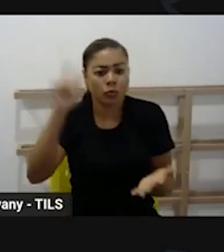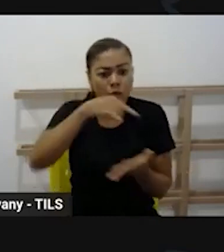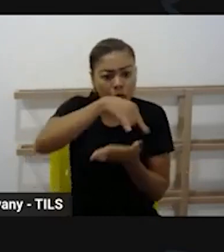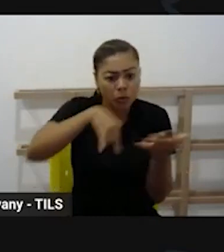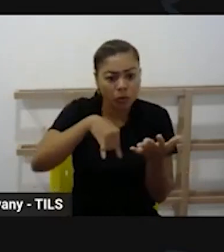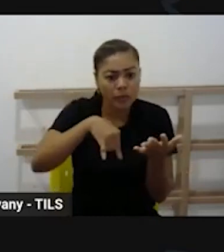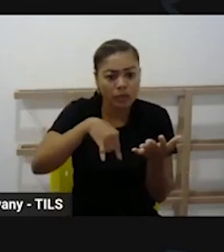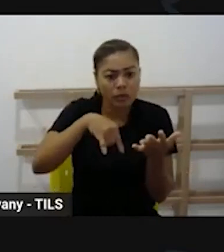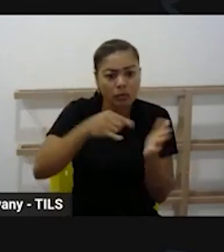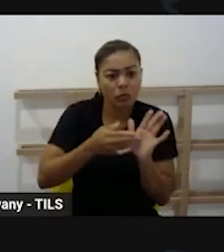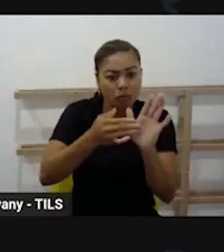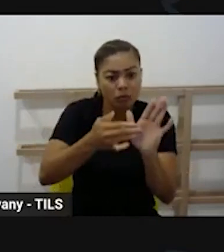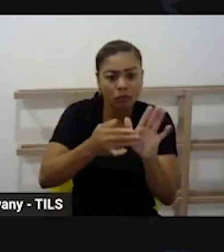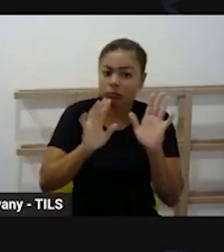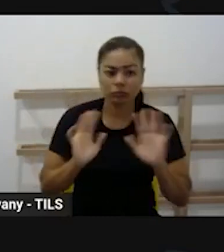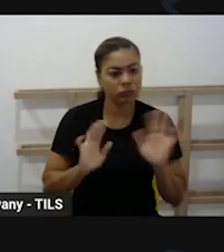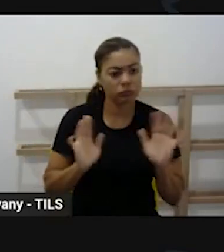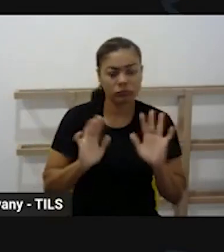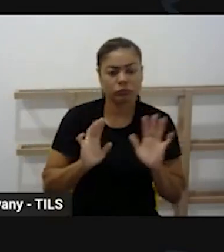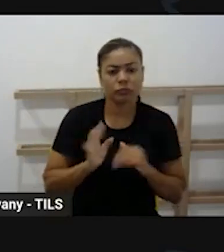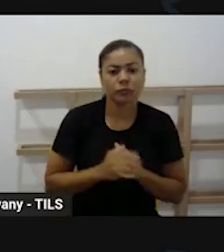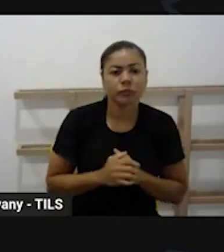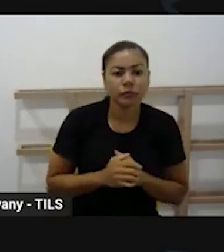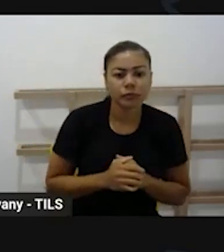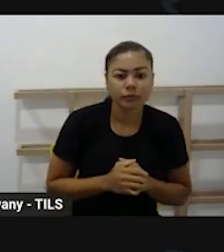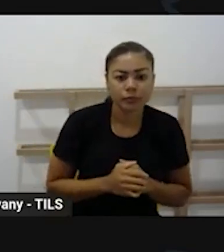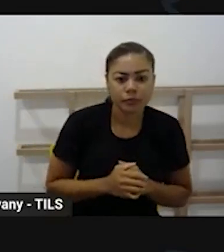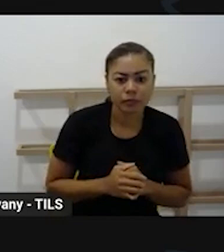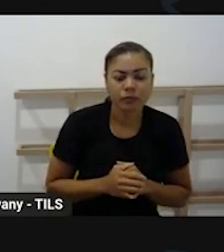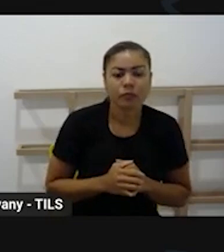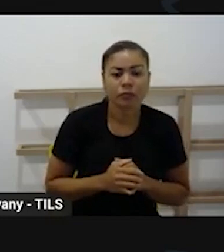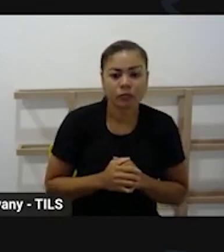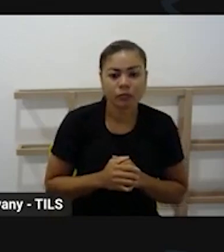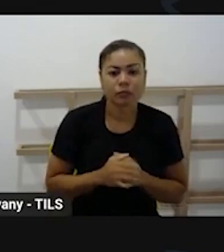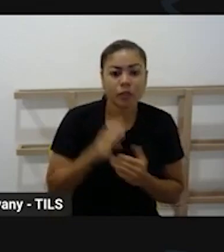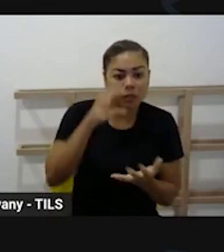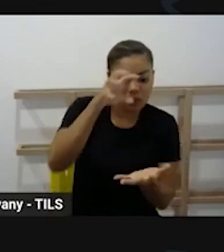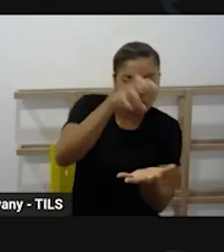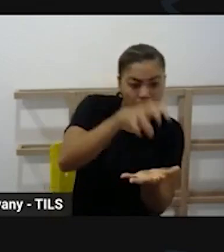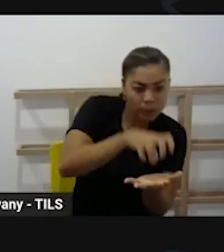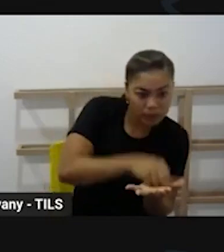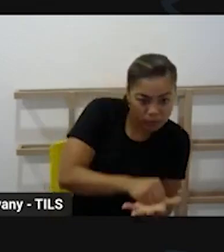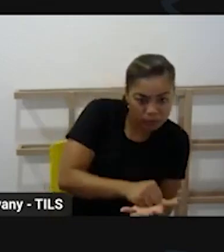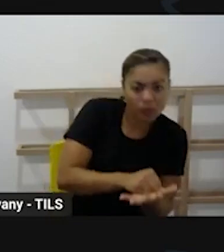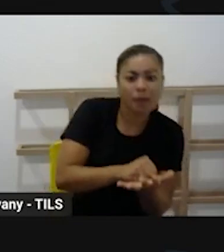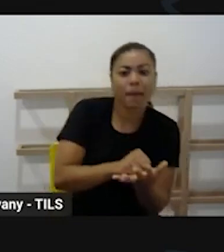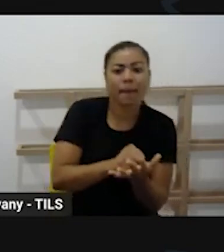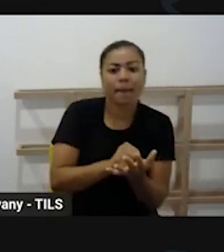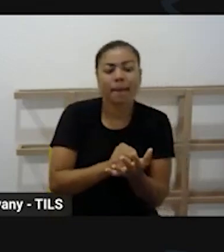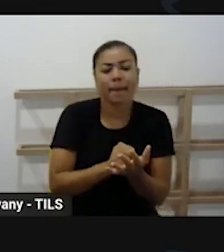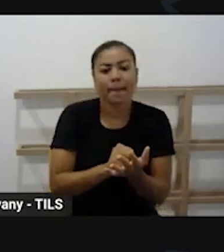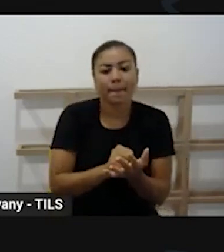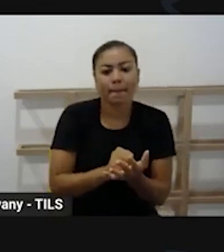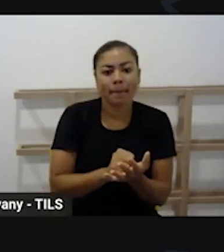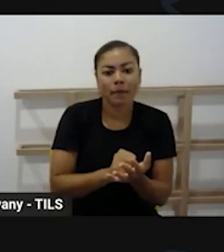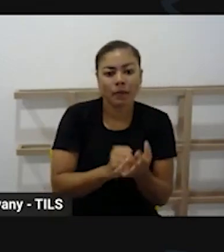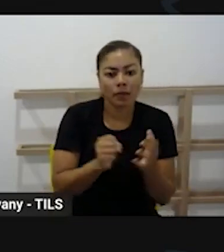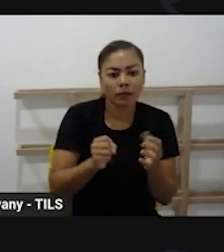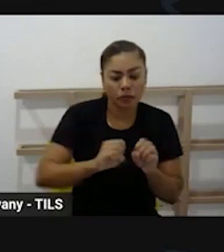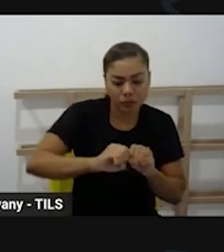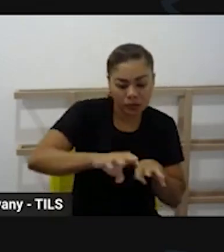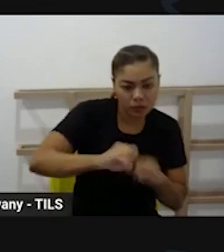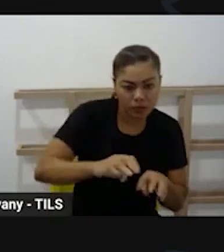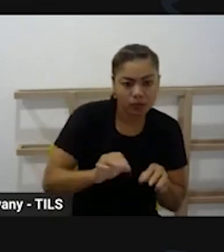fundamental é que existia matriz curricular do ensino fundamental anos finais e unificou agora com anos